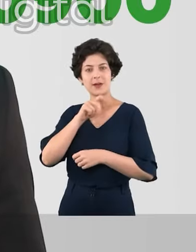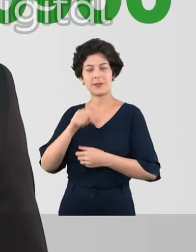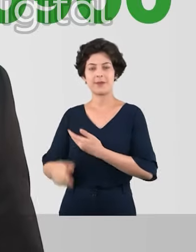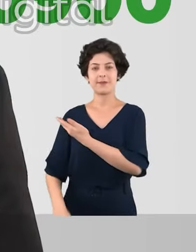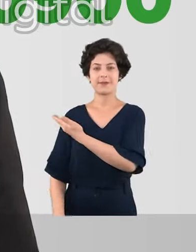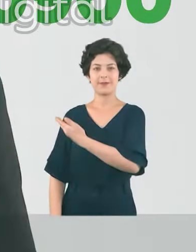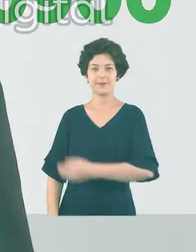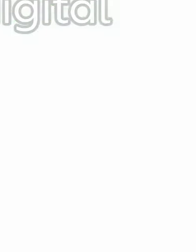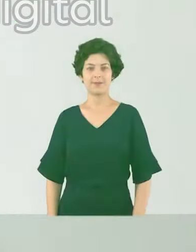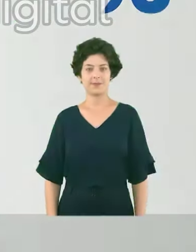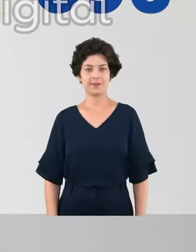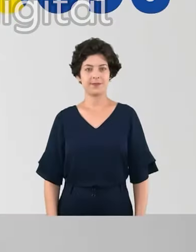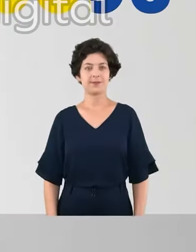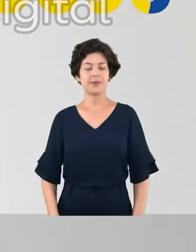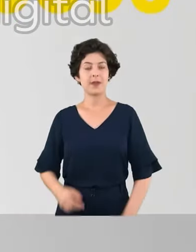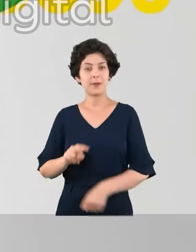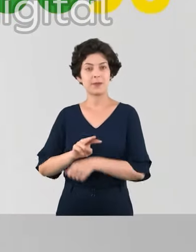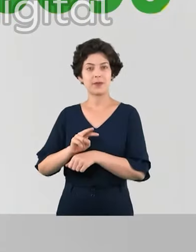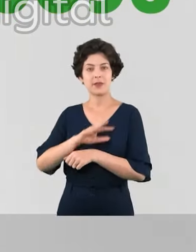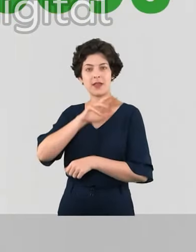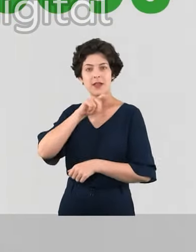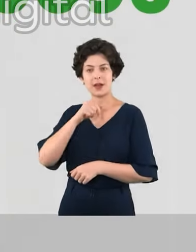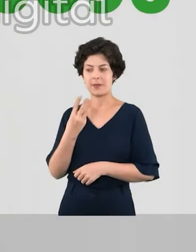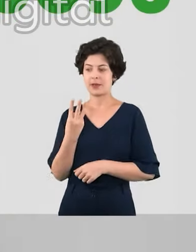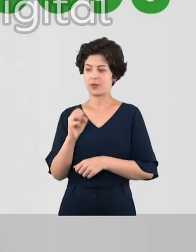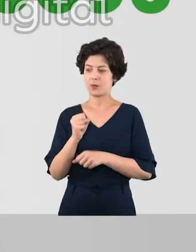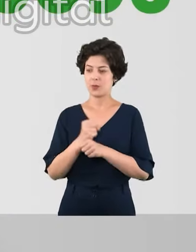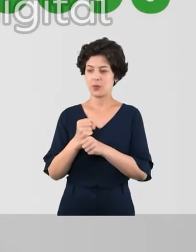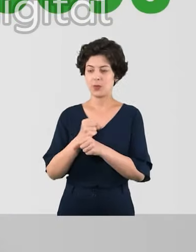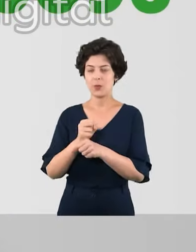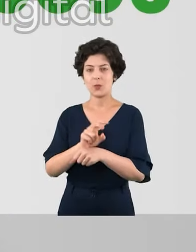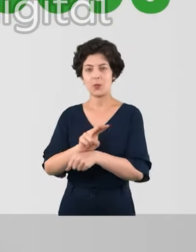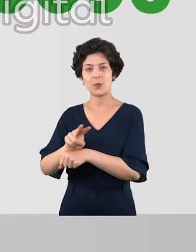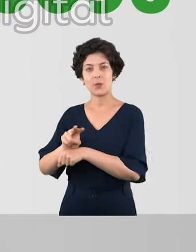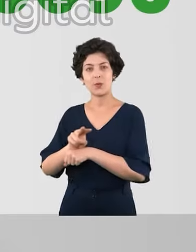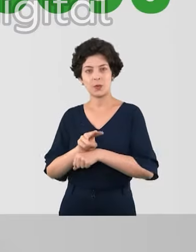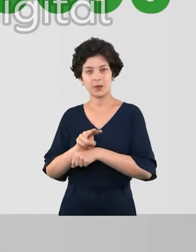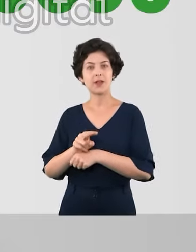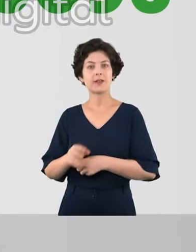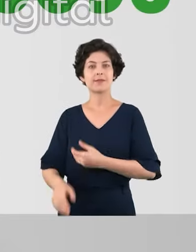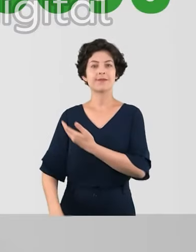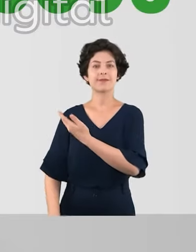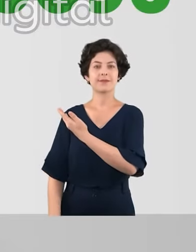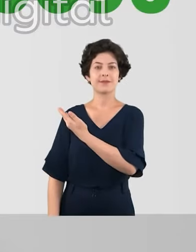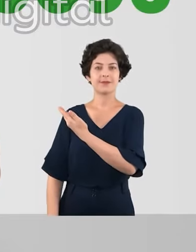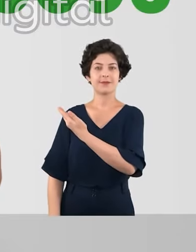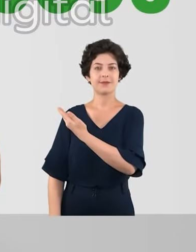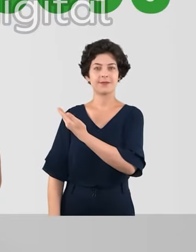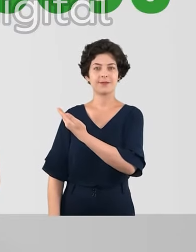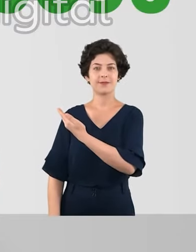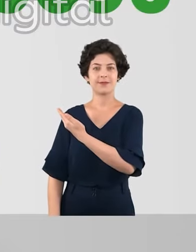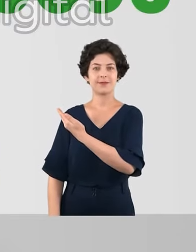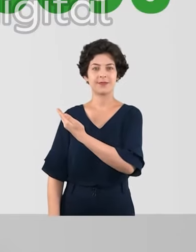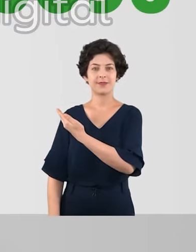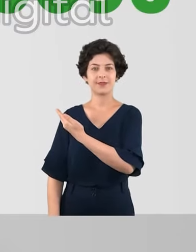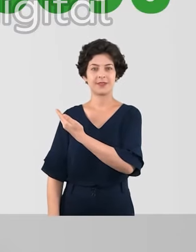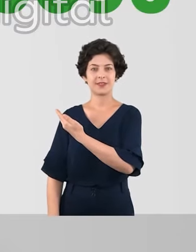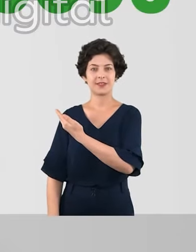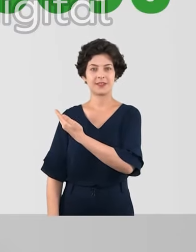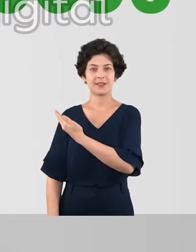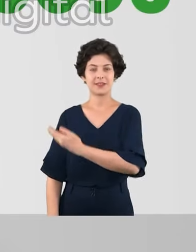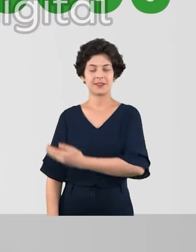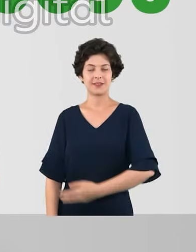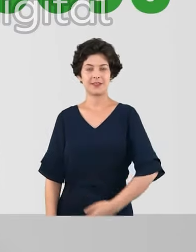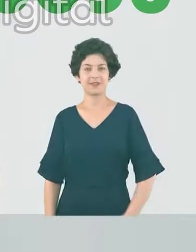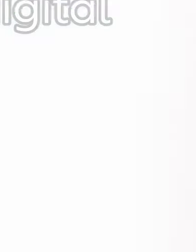Caio Clemente, vinte e novecentos. Sou Luiz Proteção Animal. Estou há trinta e oito anos na causa e defendendo esse carinha. Luiz Proteção Animal, vinte